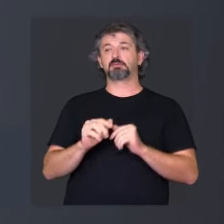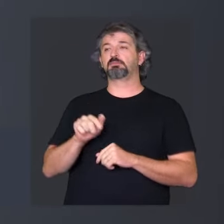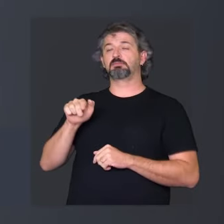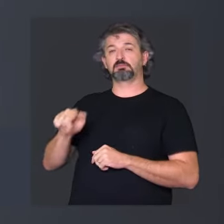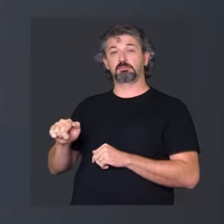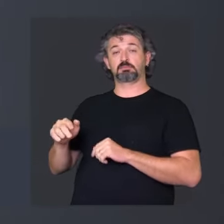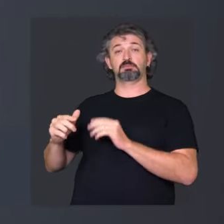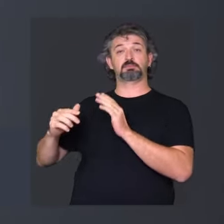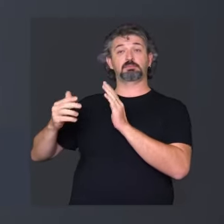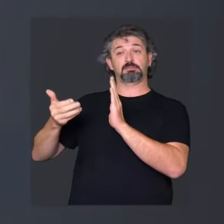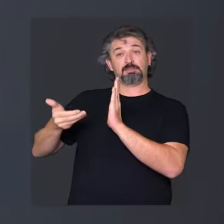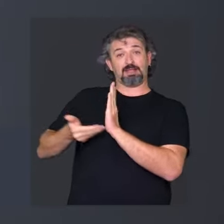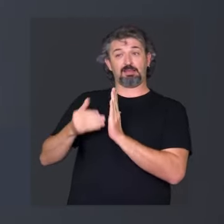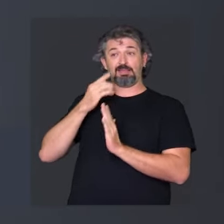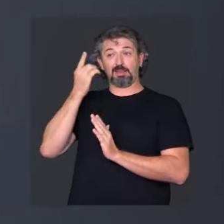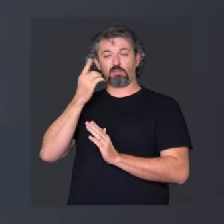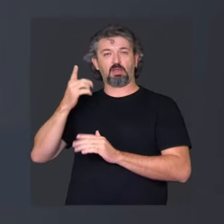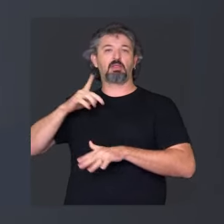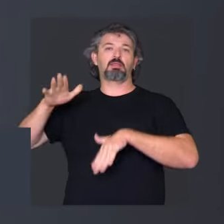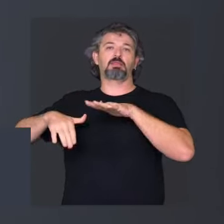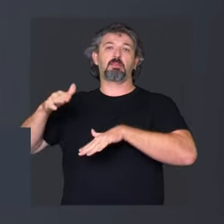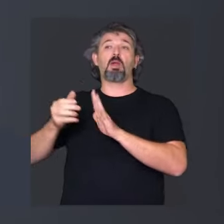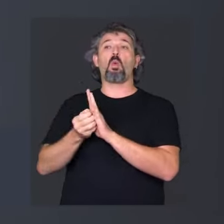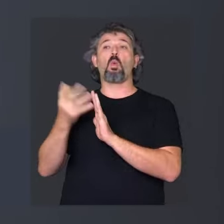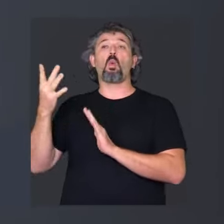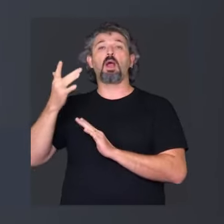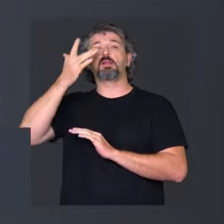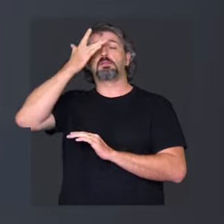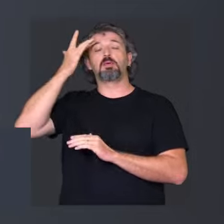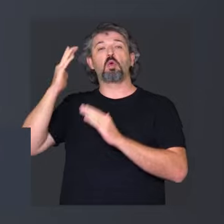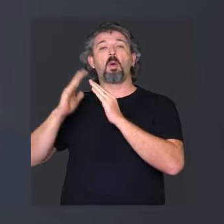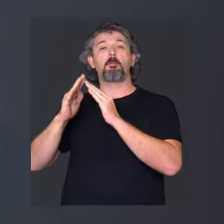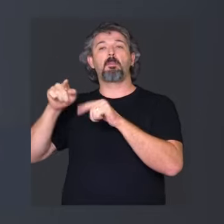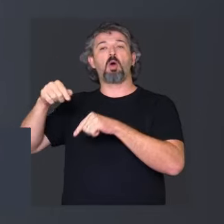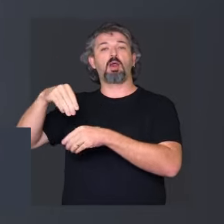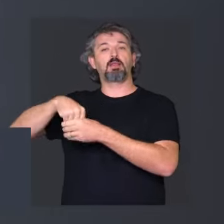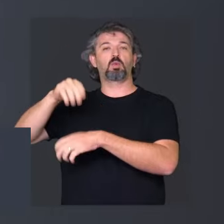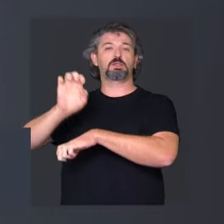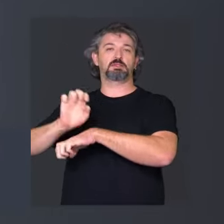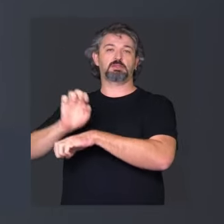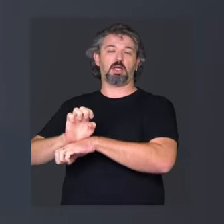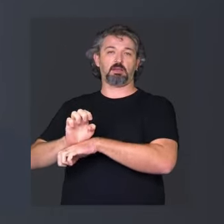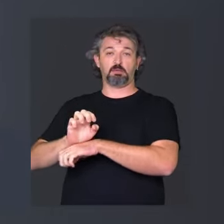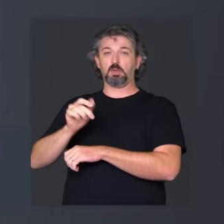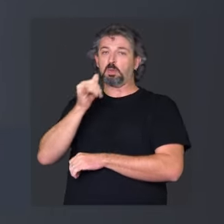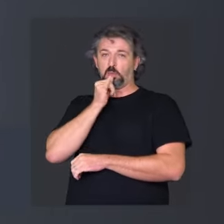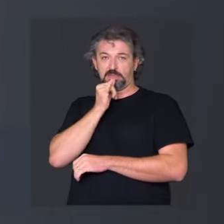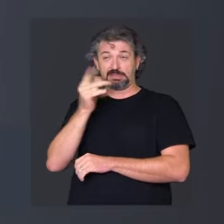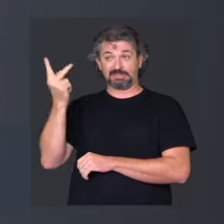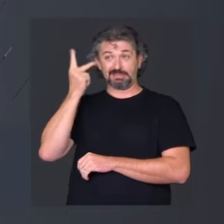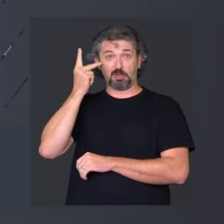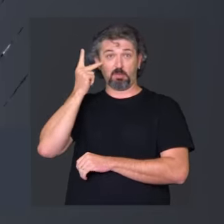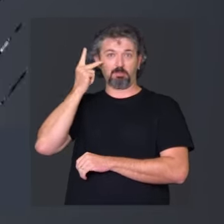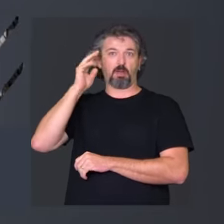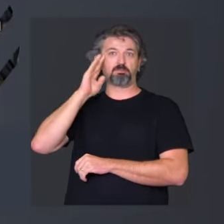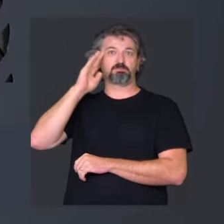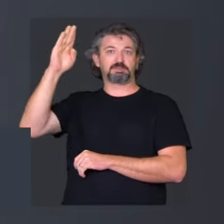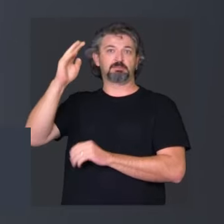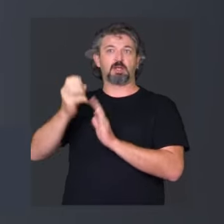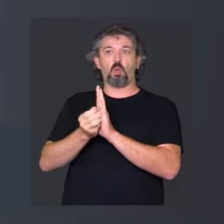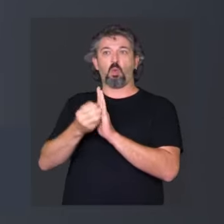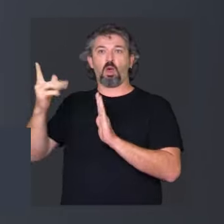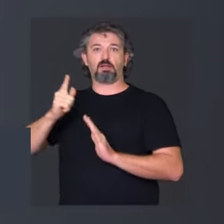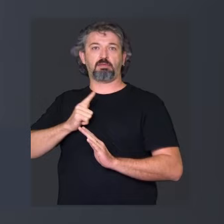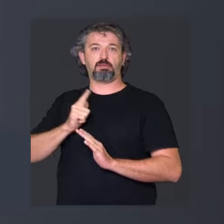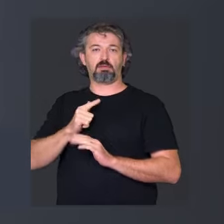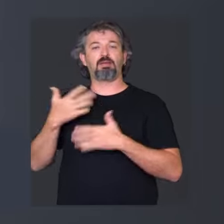Já na Câmara dos Deputados, o número de parlamentares varia de acordo com a população de cada unidade federativa. São Paulo é